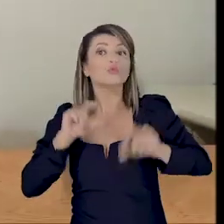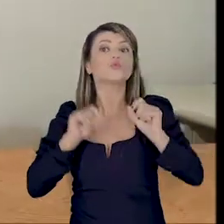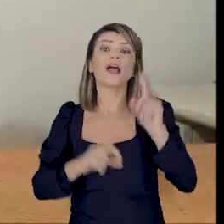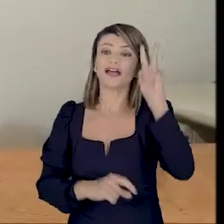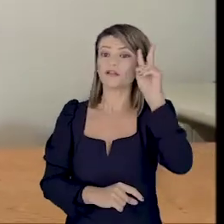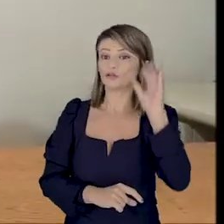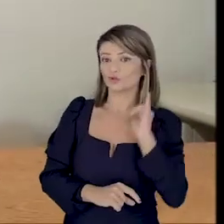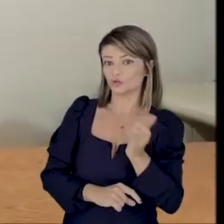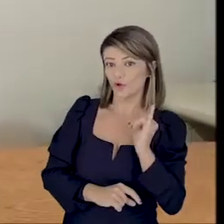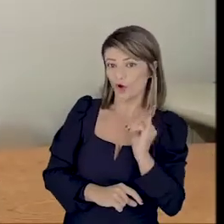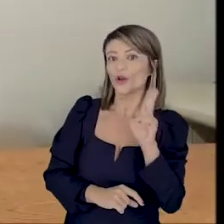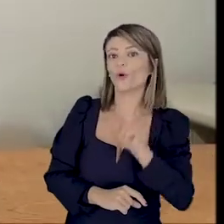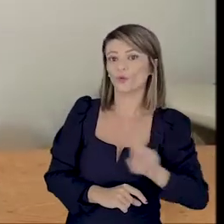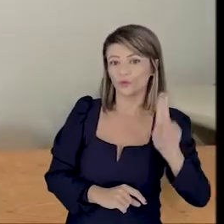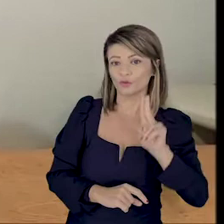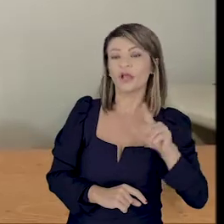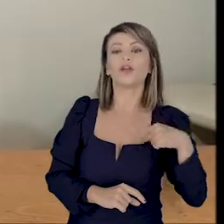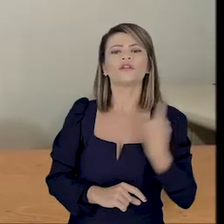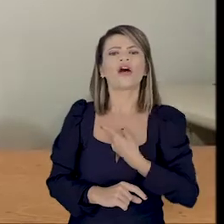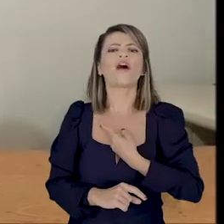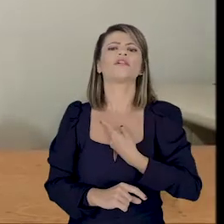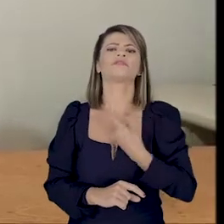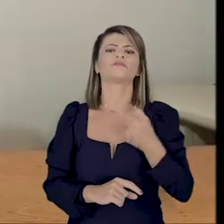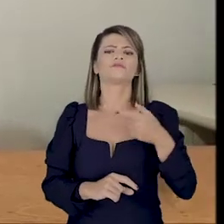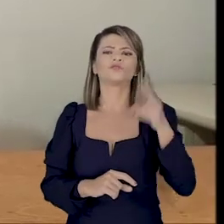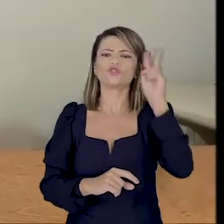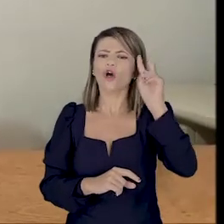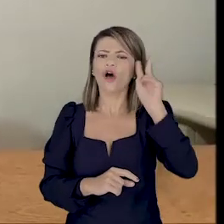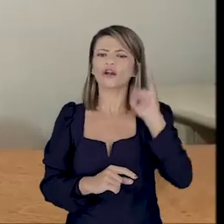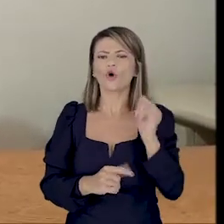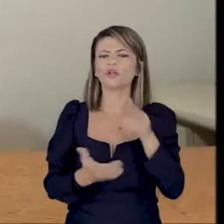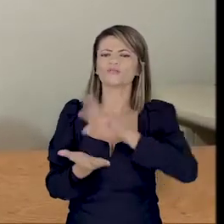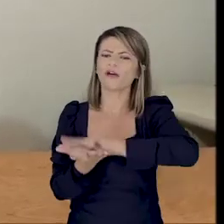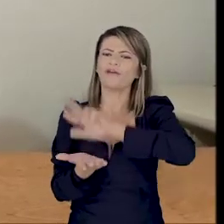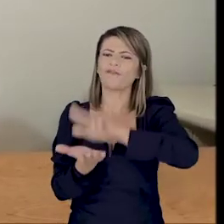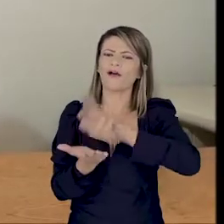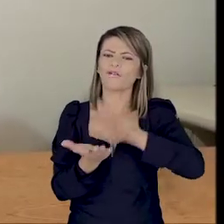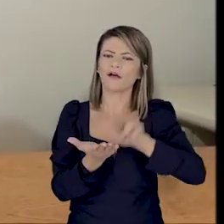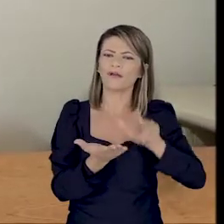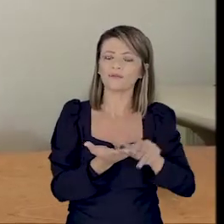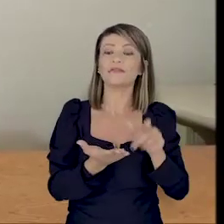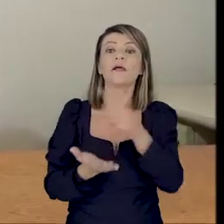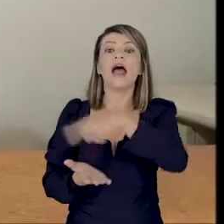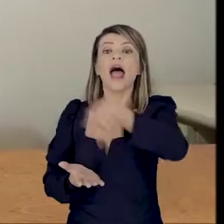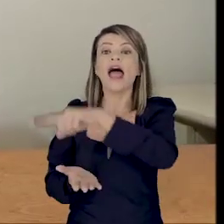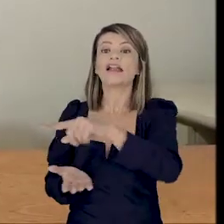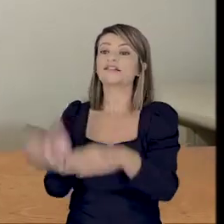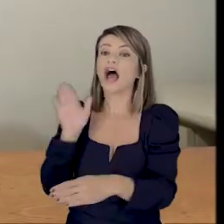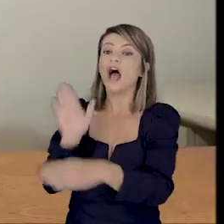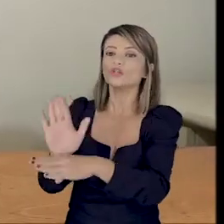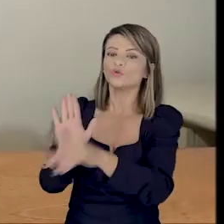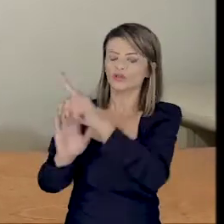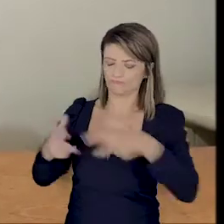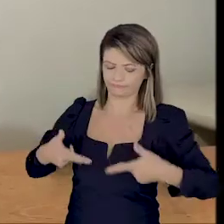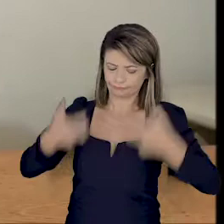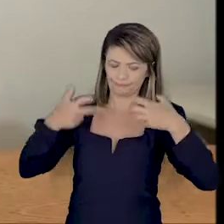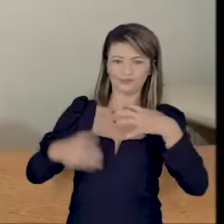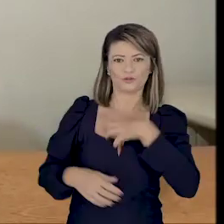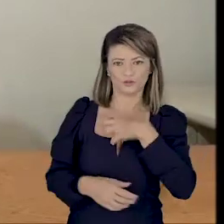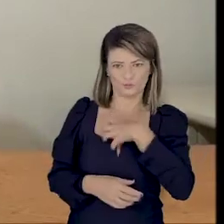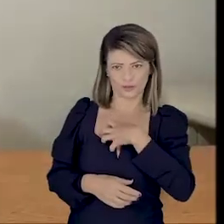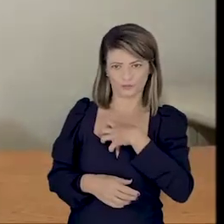de histórias, então a gente trabalhava com diversas histórias para esse reconhecimento dos sentimentos.